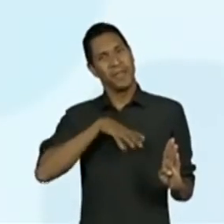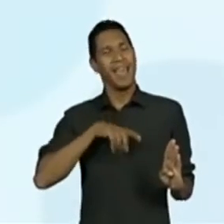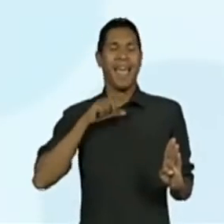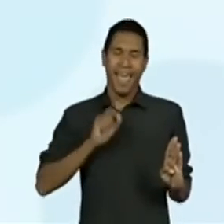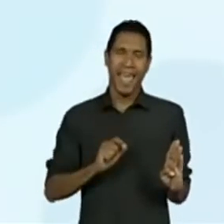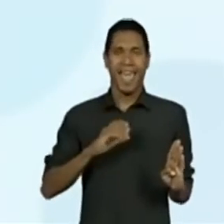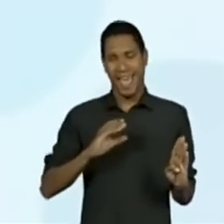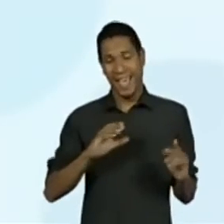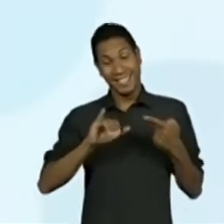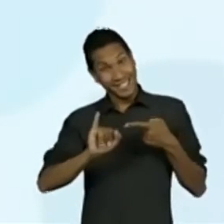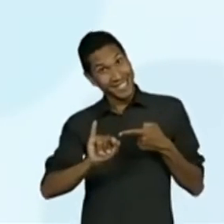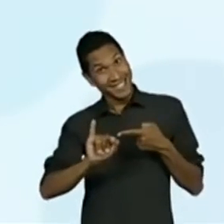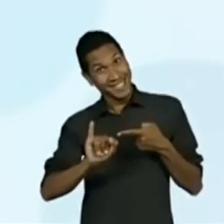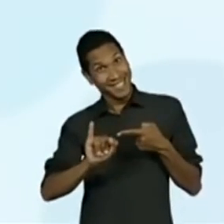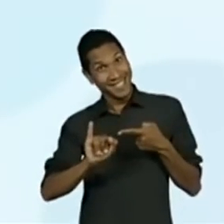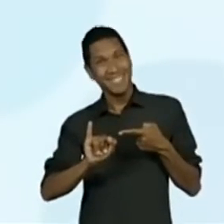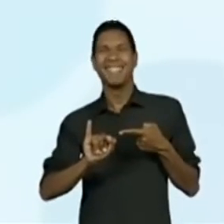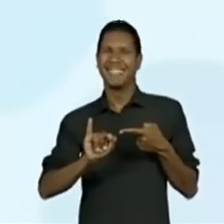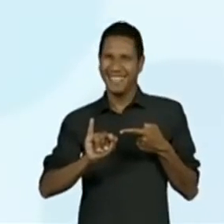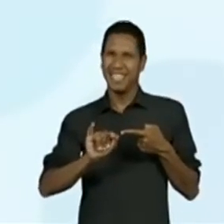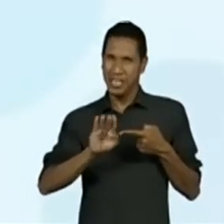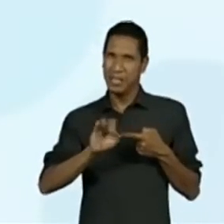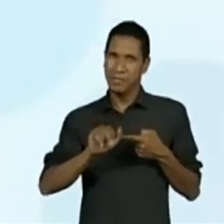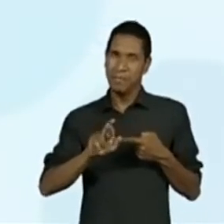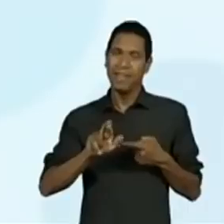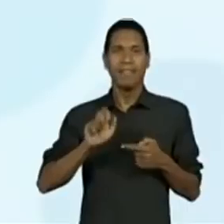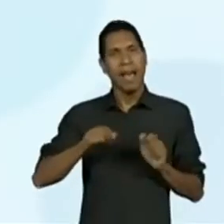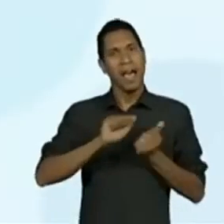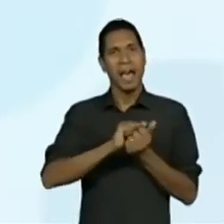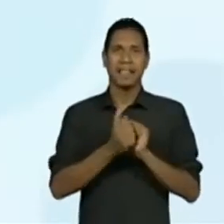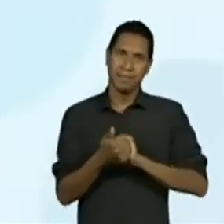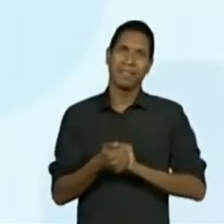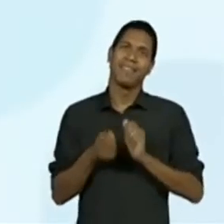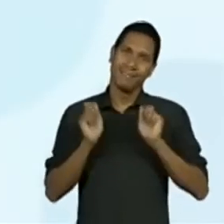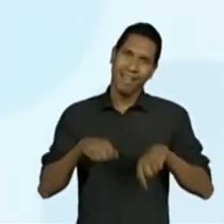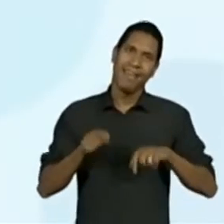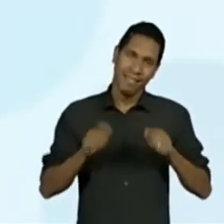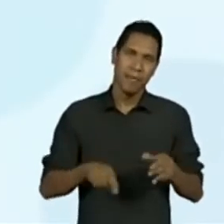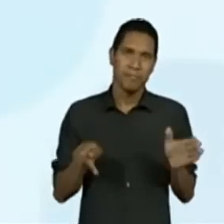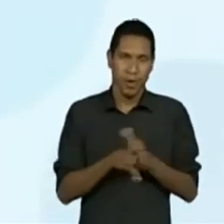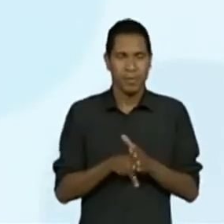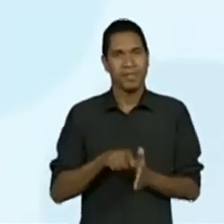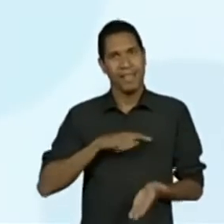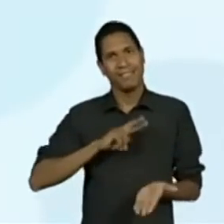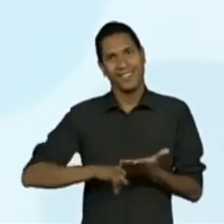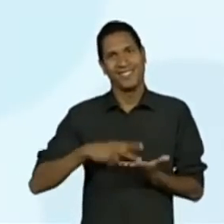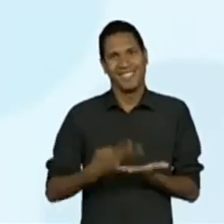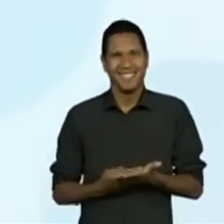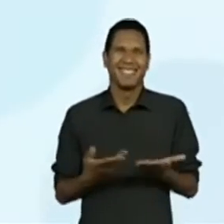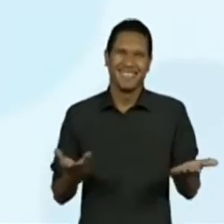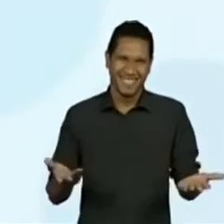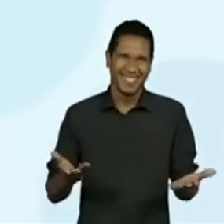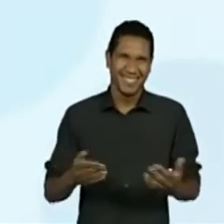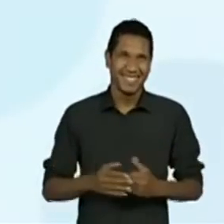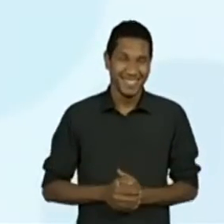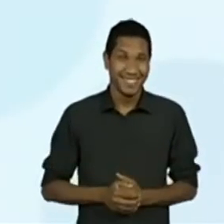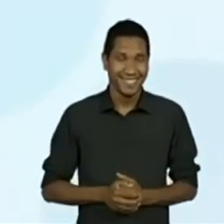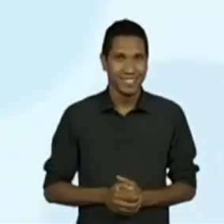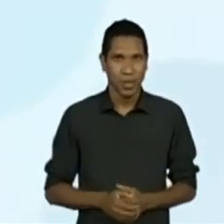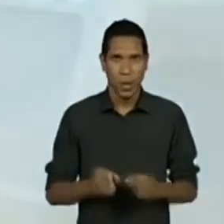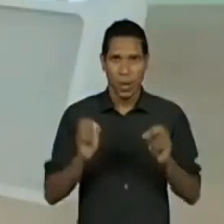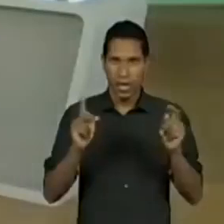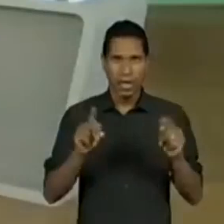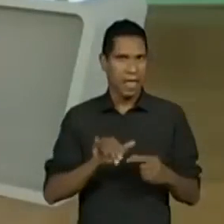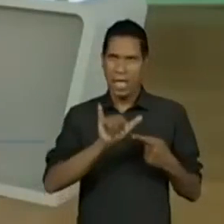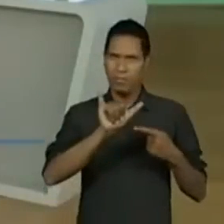Então, graças a Deus, a gente consegue fazer adaptações no nosso idioma, certo? Não tem o